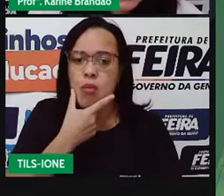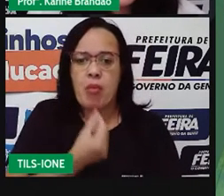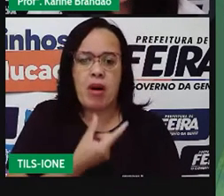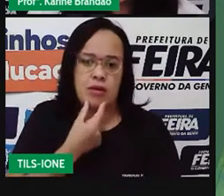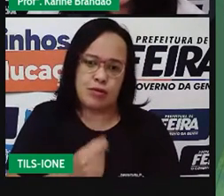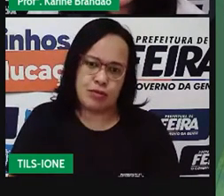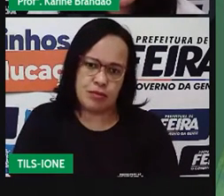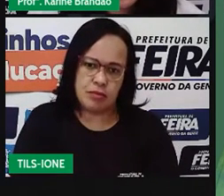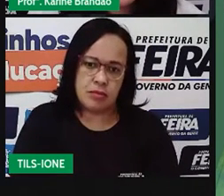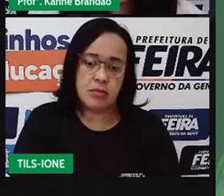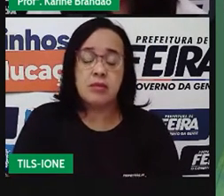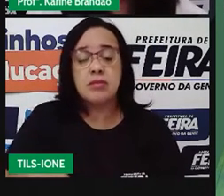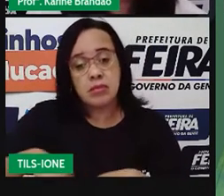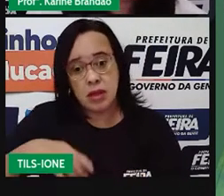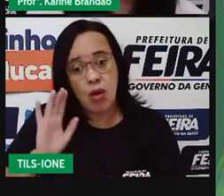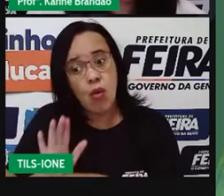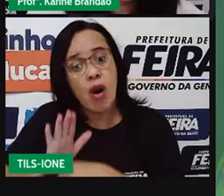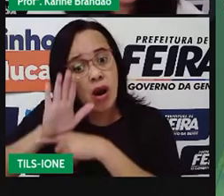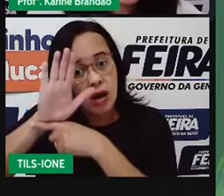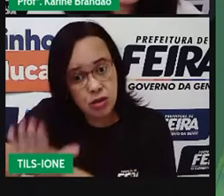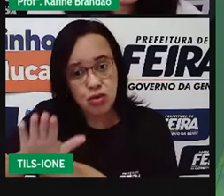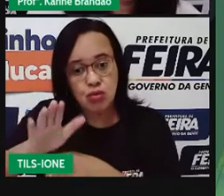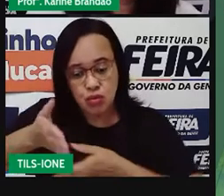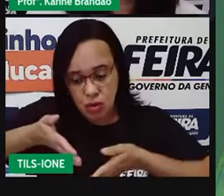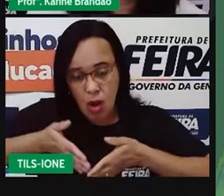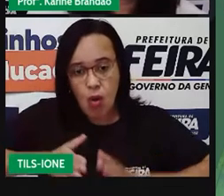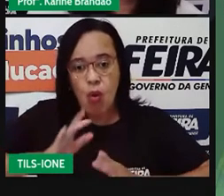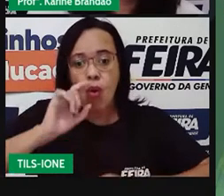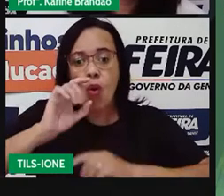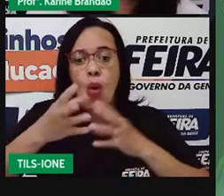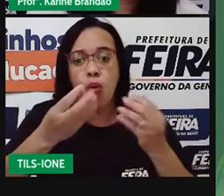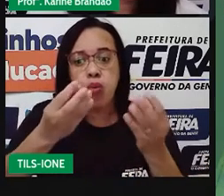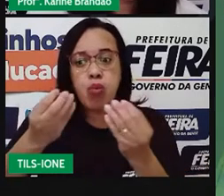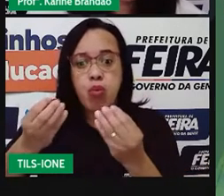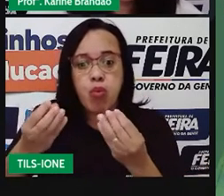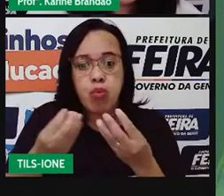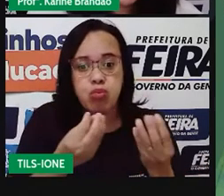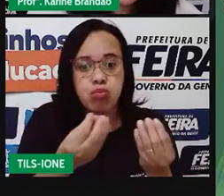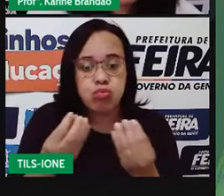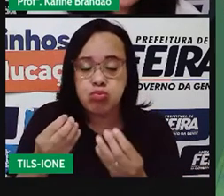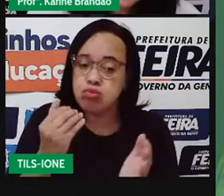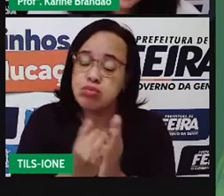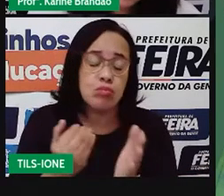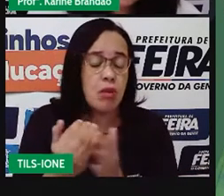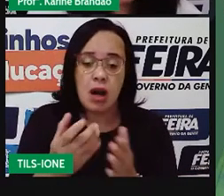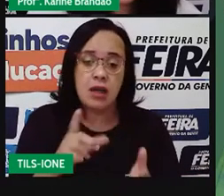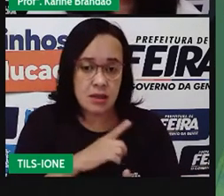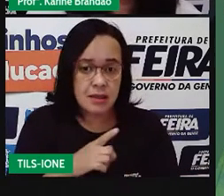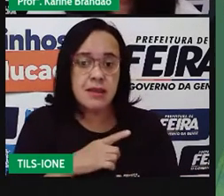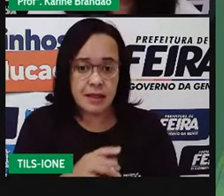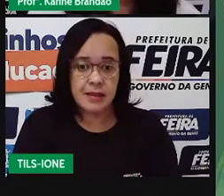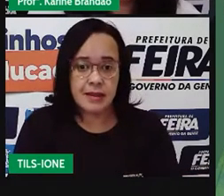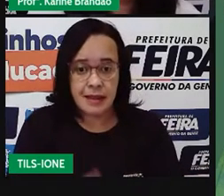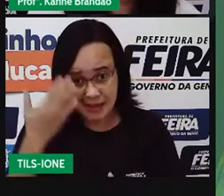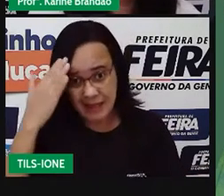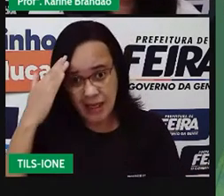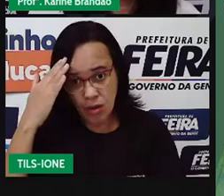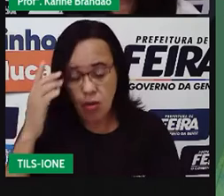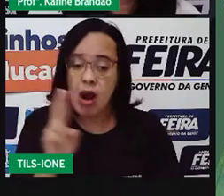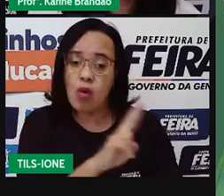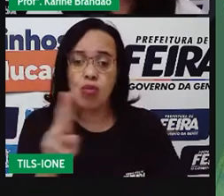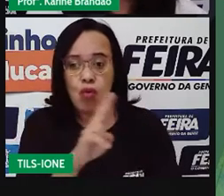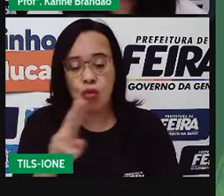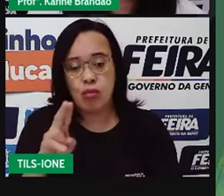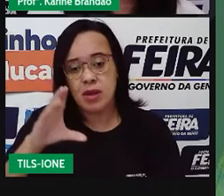Tá? Isso é uma forma. Existem outros indivíduos que vão ter uma relação de canibalismo, né? Desarmônica de